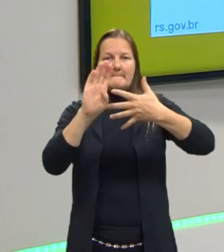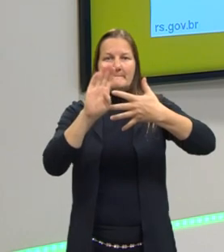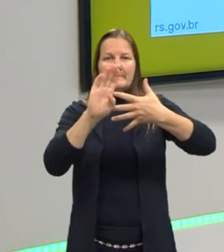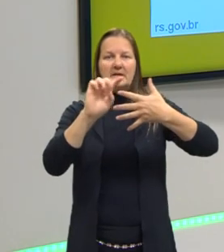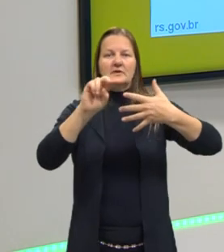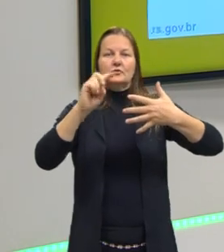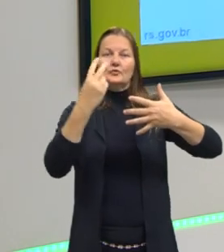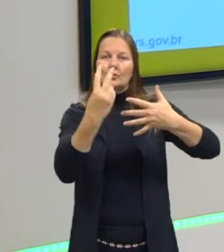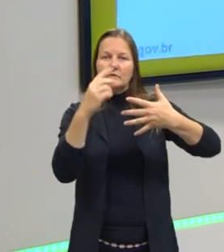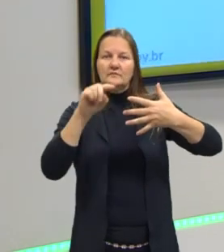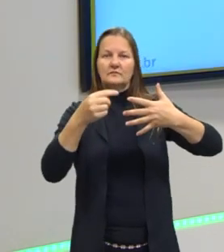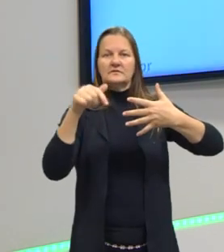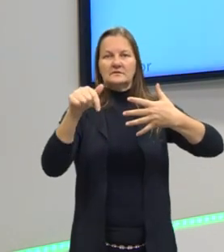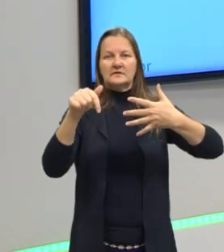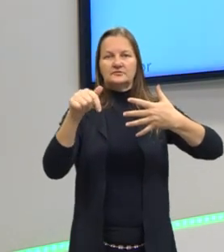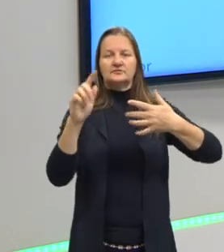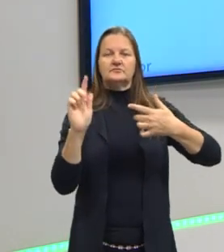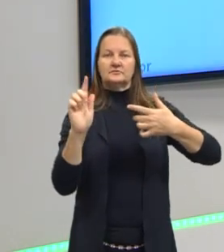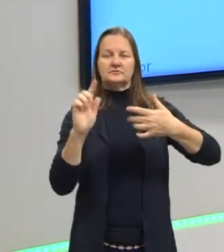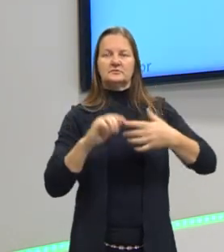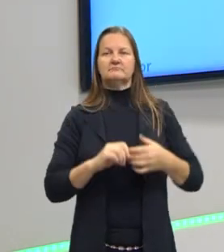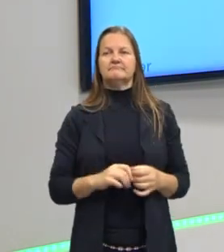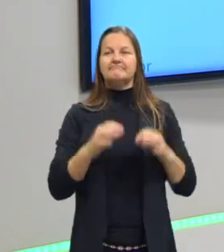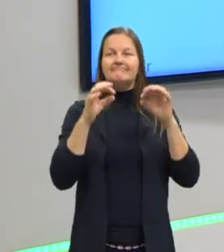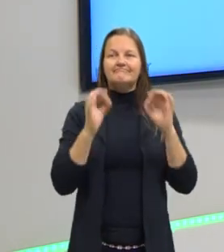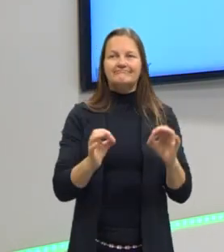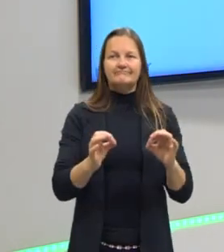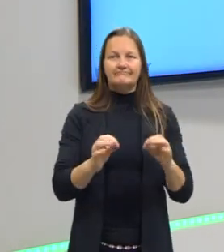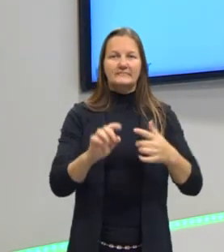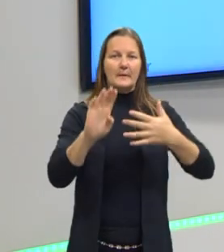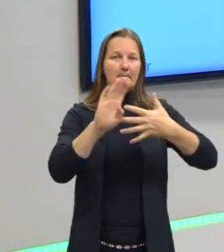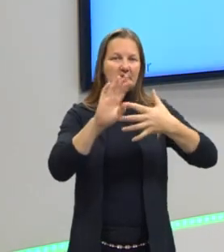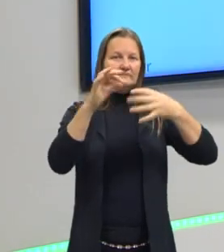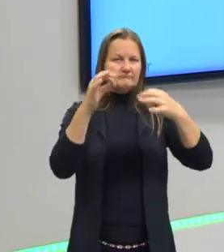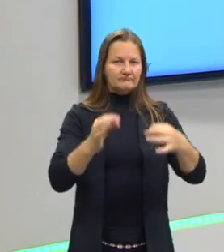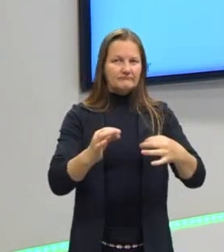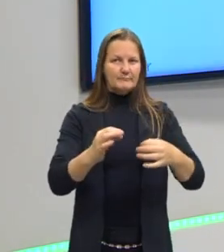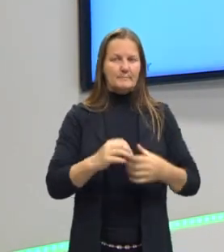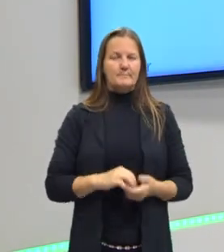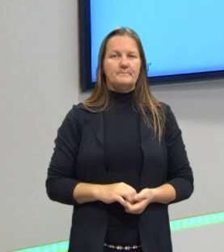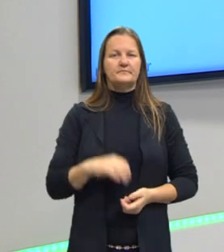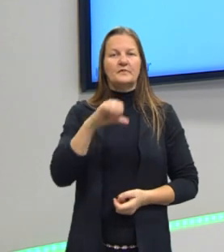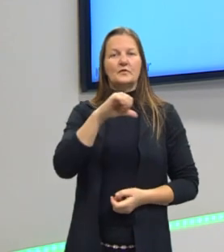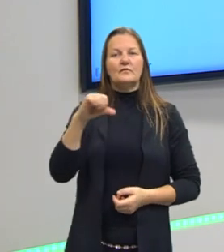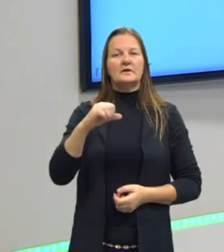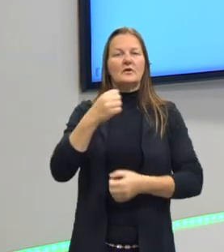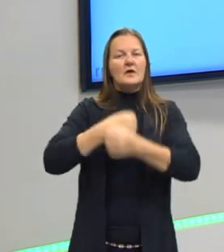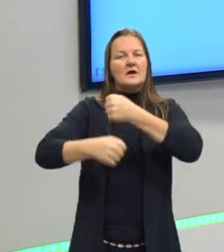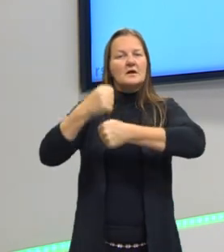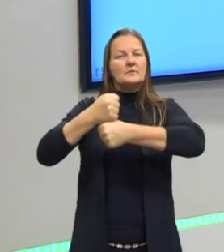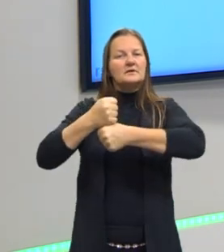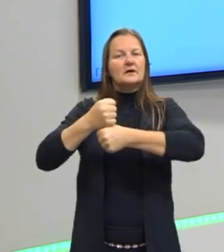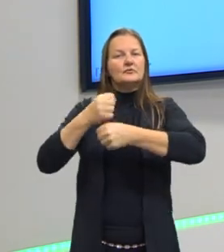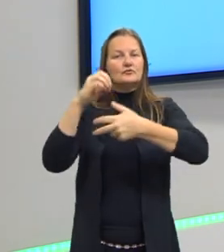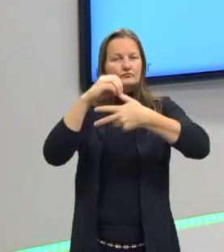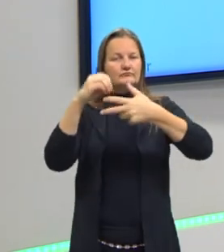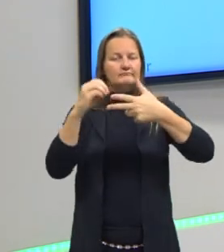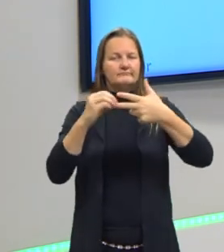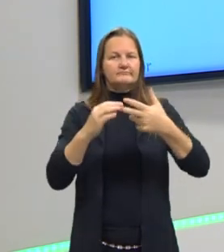,7 gramas. Essa é a alternativa correta da questão 99 do Enem do ano passado.